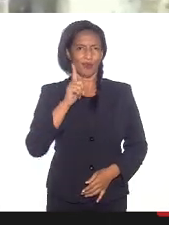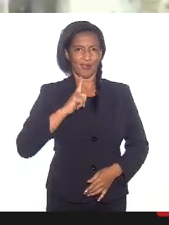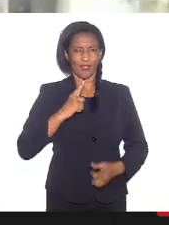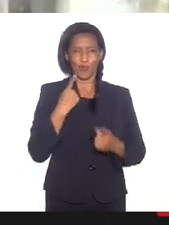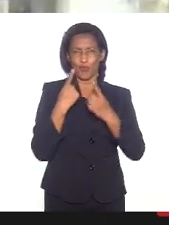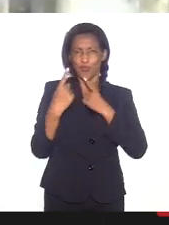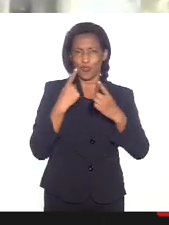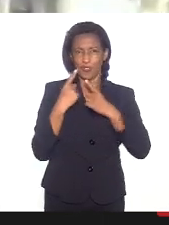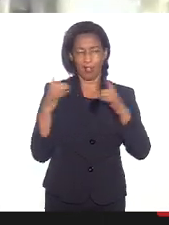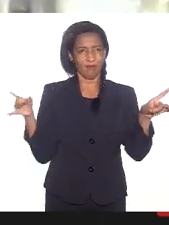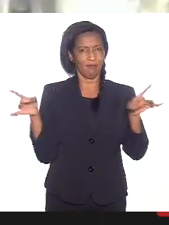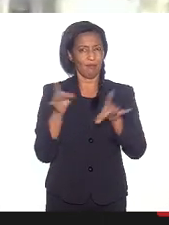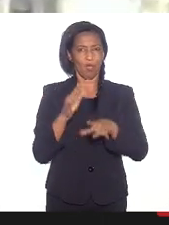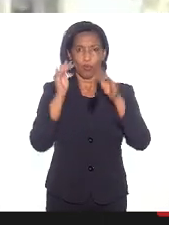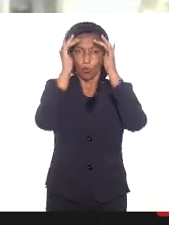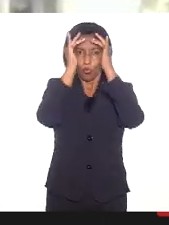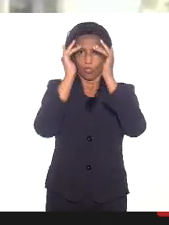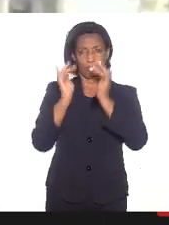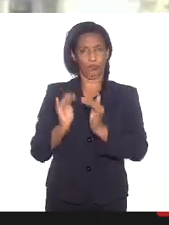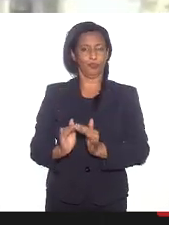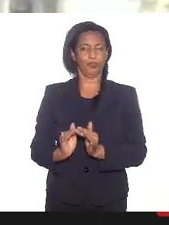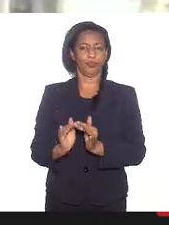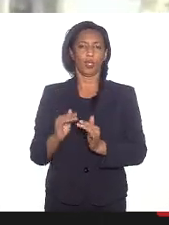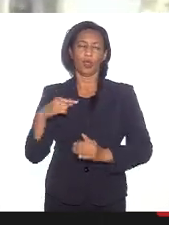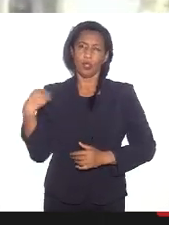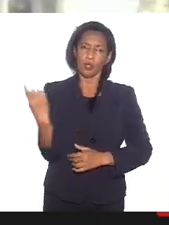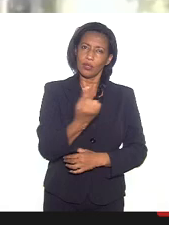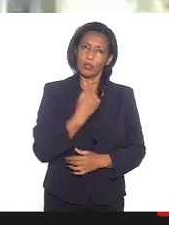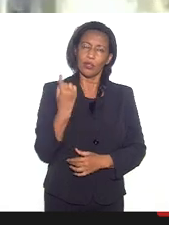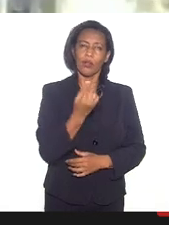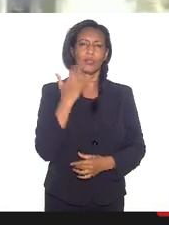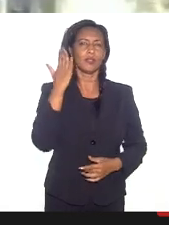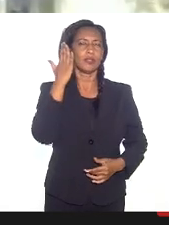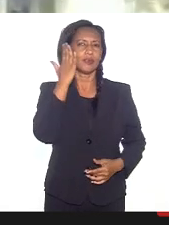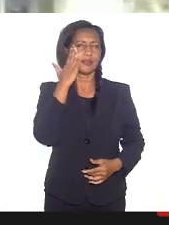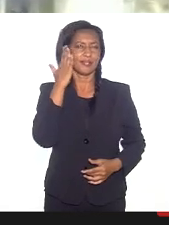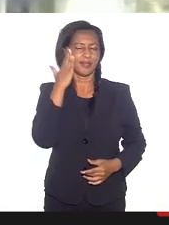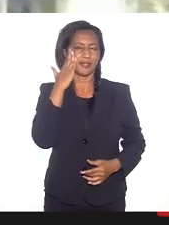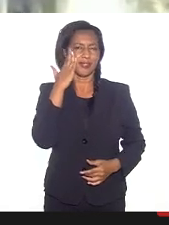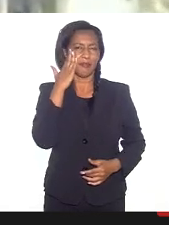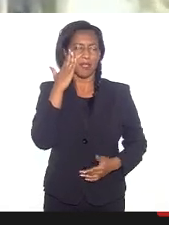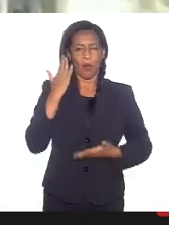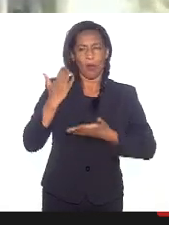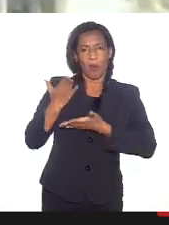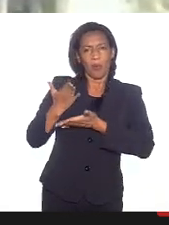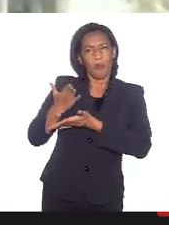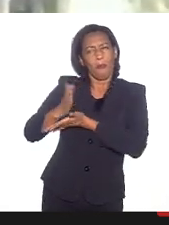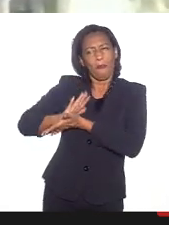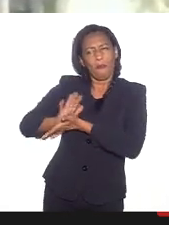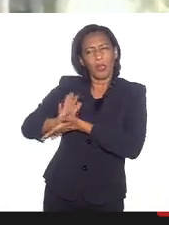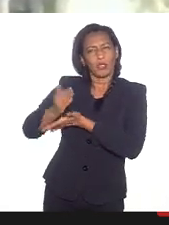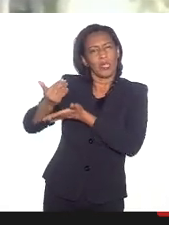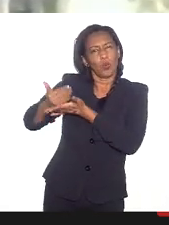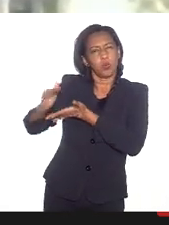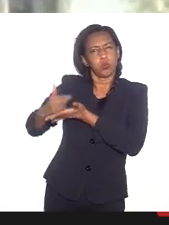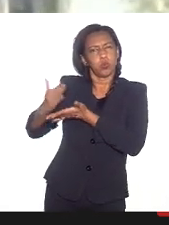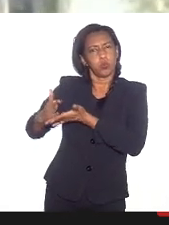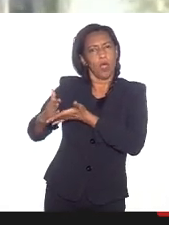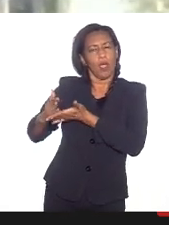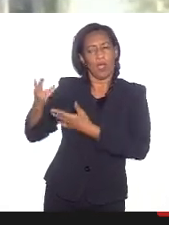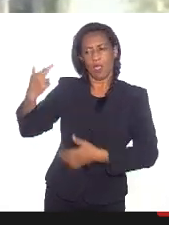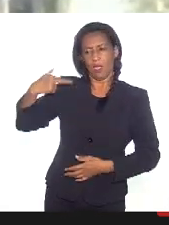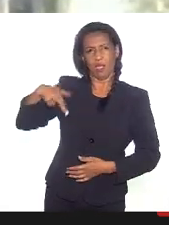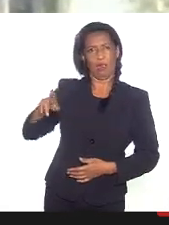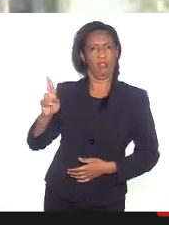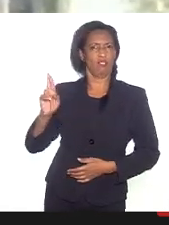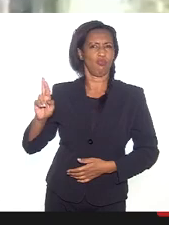e com respeito. Nós sabemos que o racismo religioso, a intolerância religiosa, é um